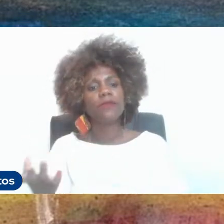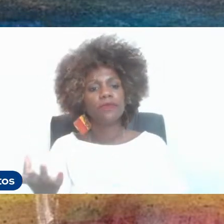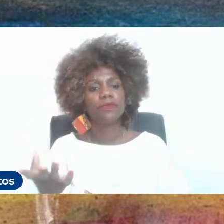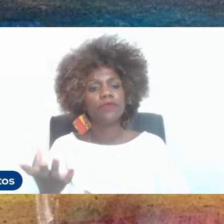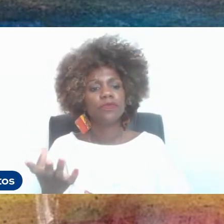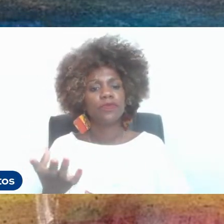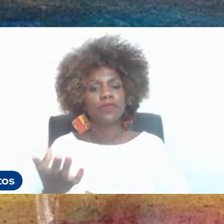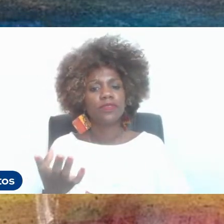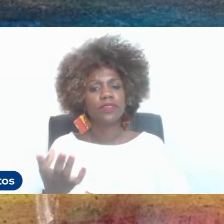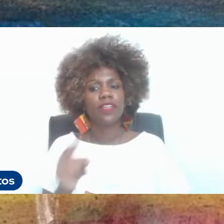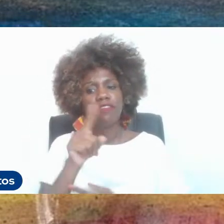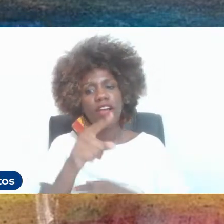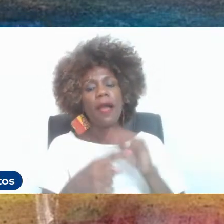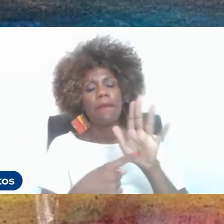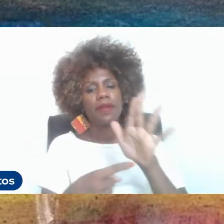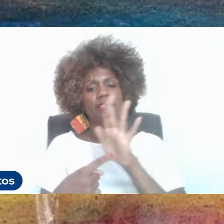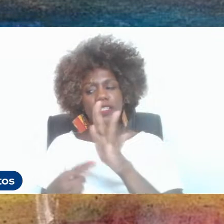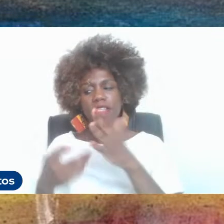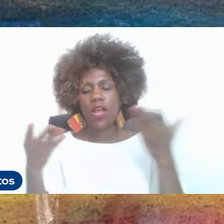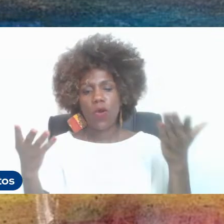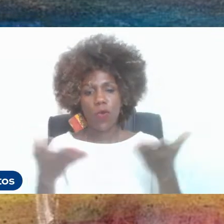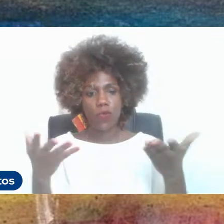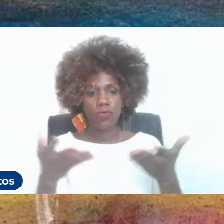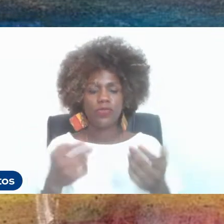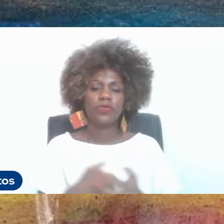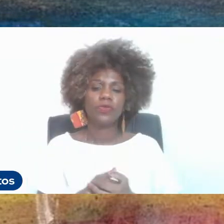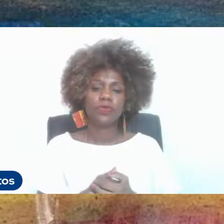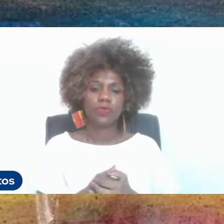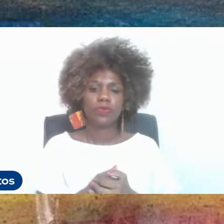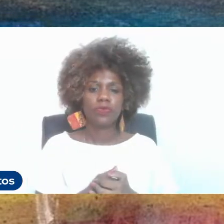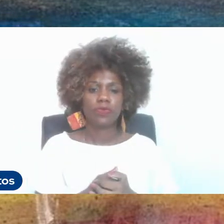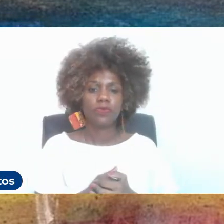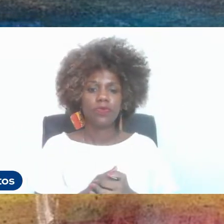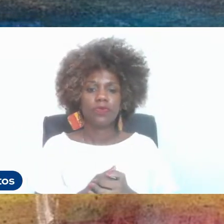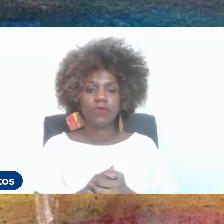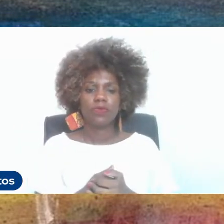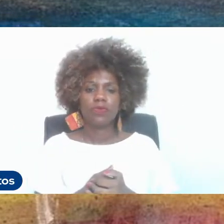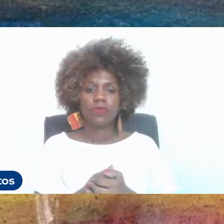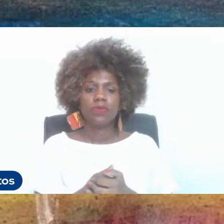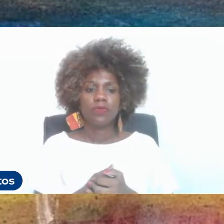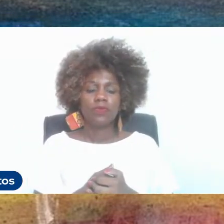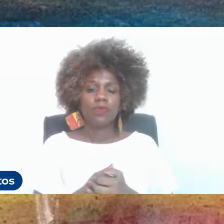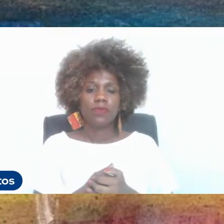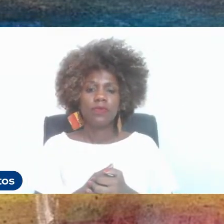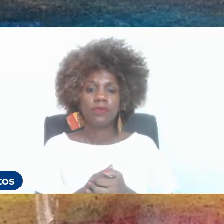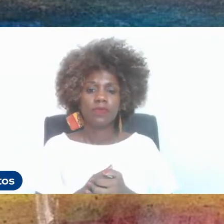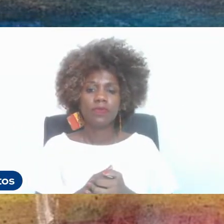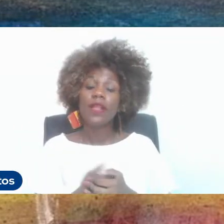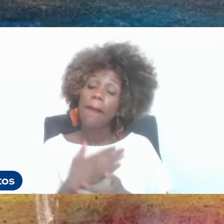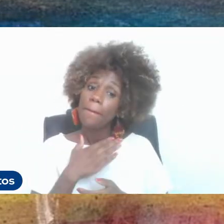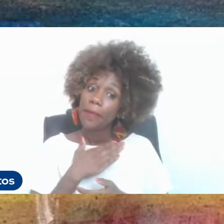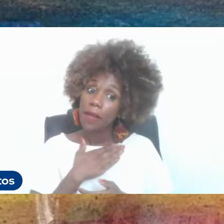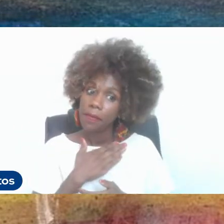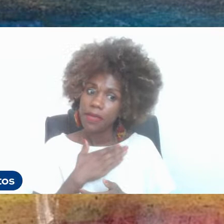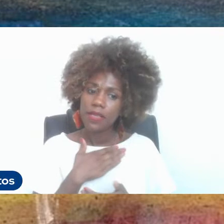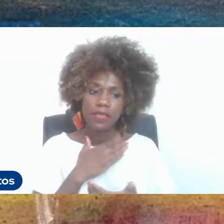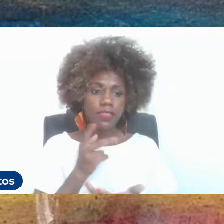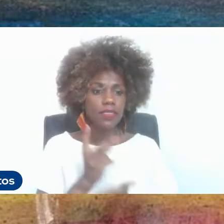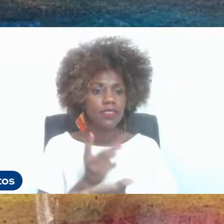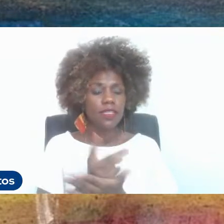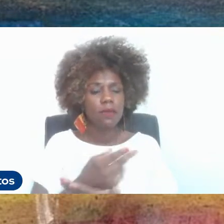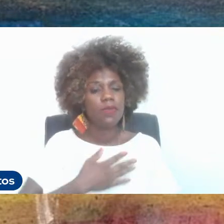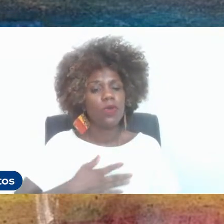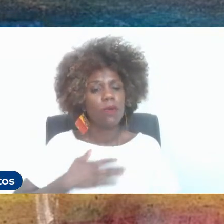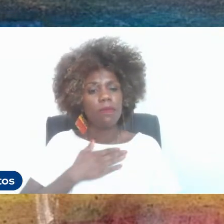se apresentar aqui, neste evento. E, para mim, sempre é um prazer imenso